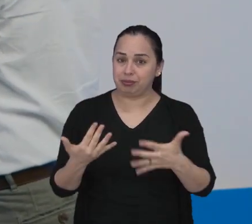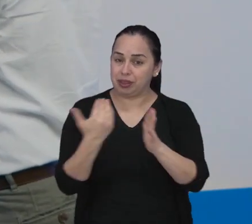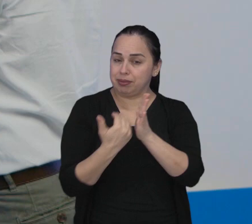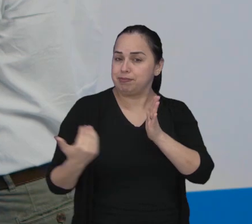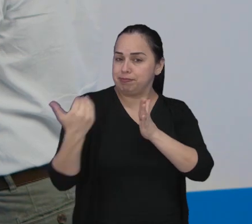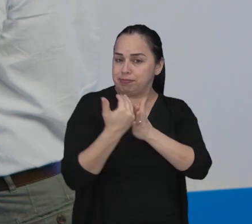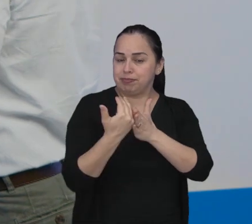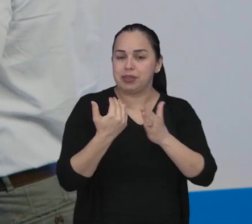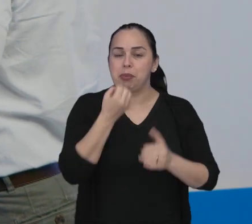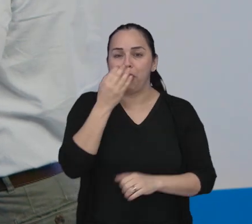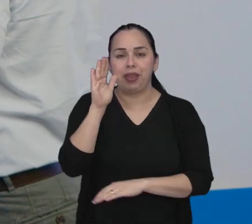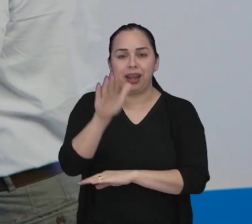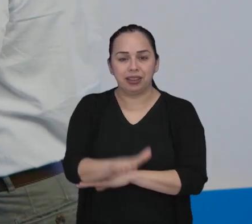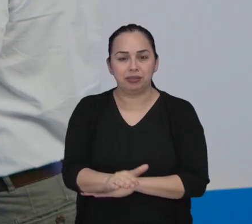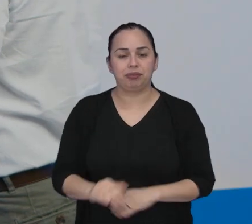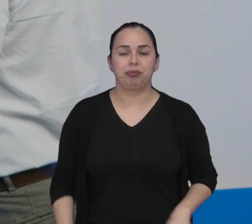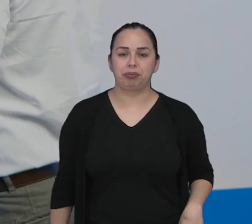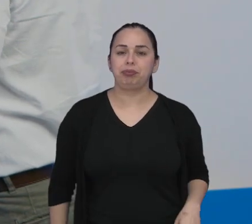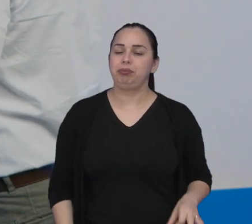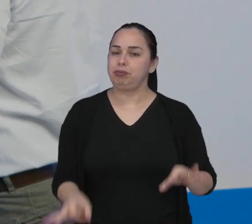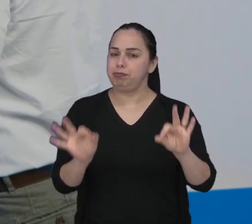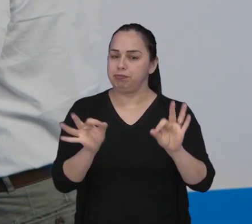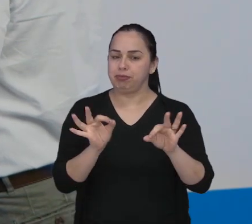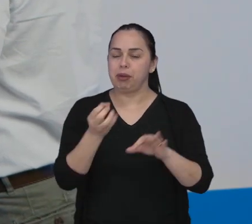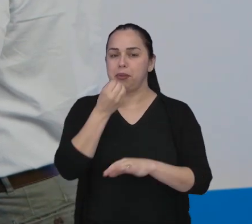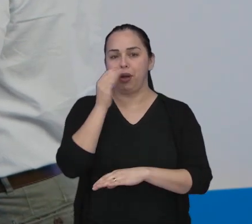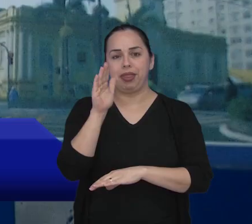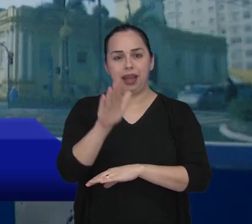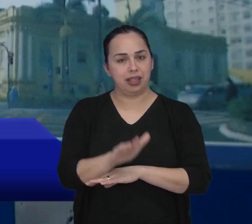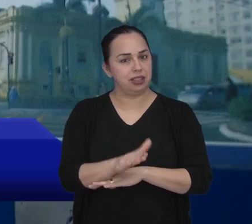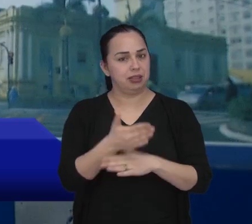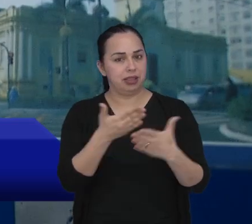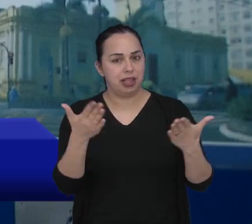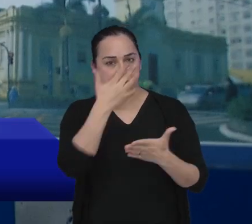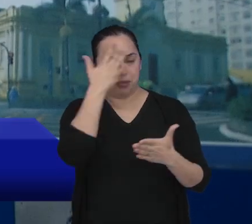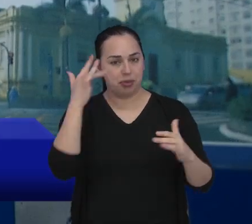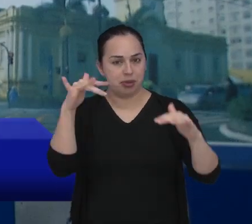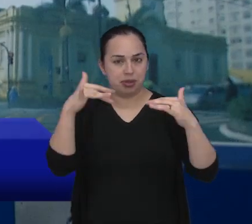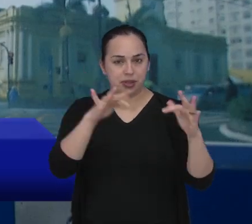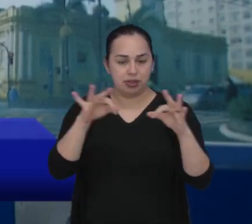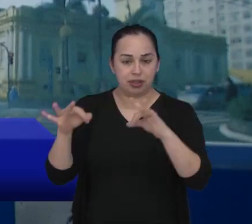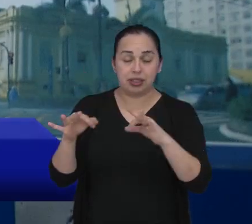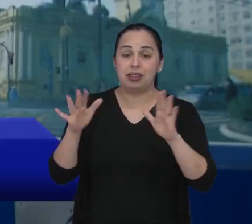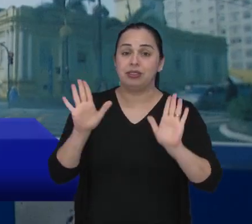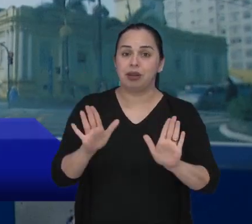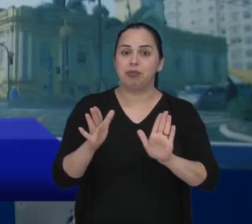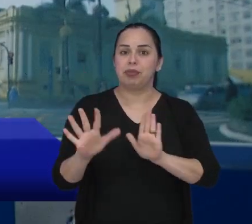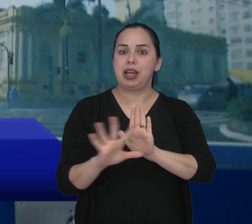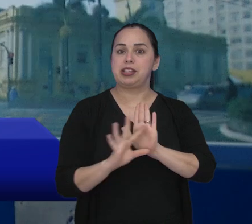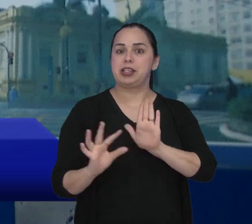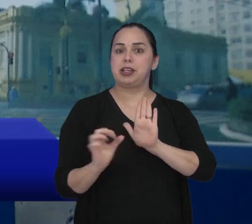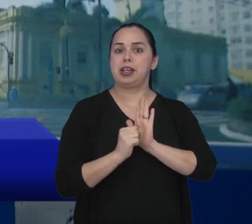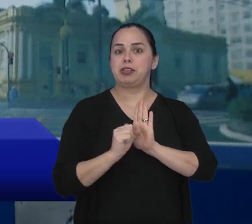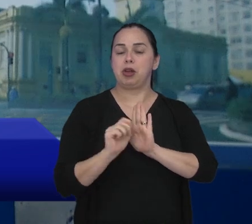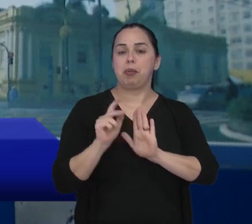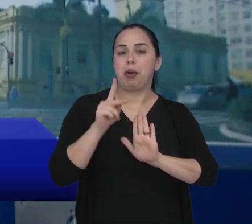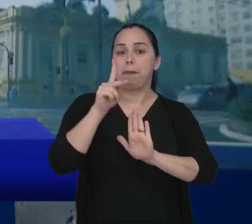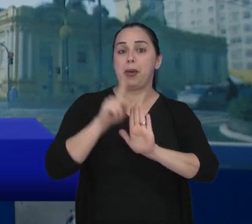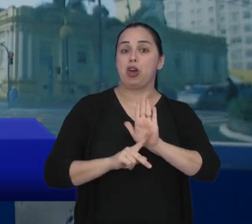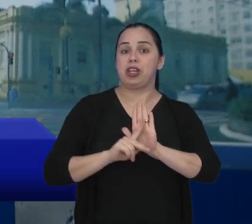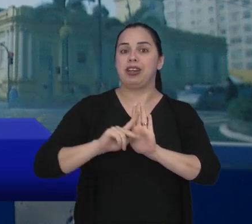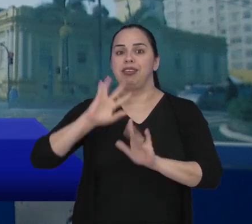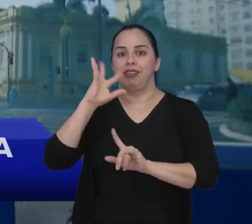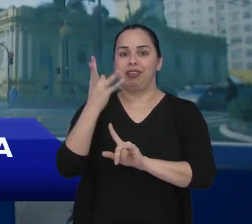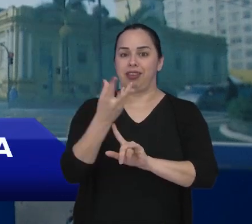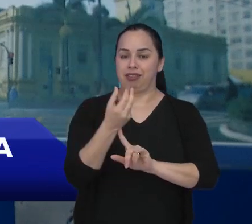para a gente certinho. Boa tarde. É isso aí, boa tarde, Guerra. Boa tarde a todos. As inscrições de projetos para o edital